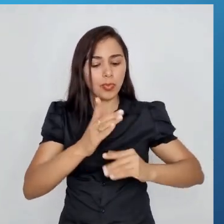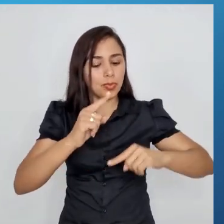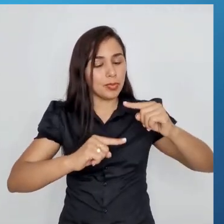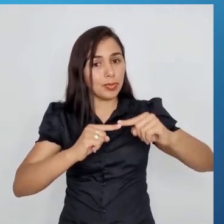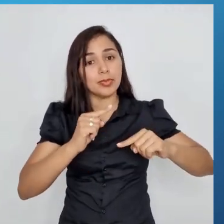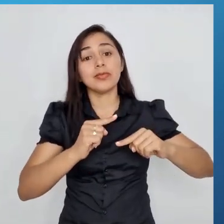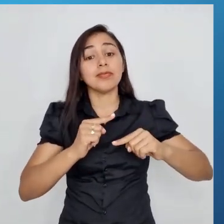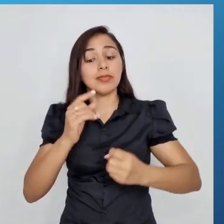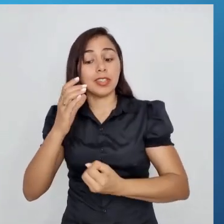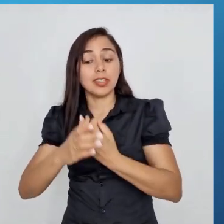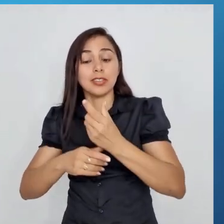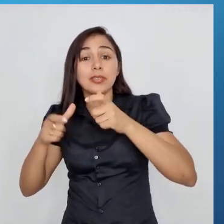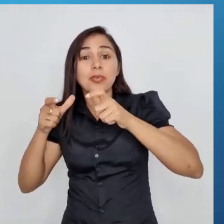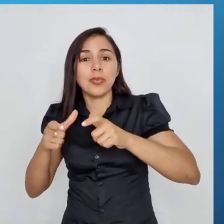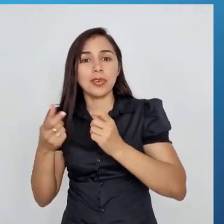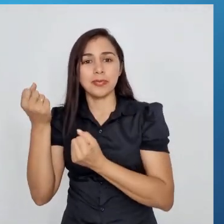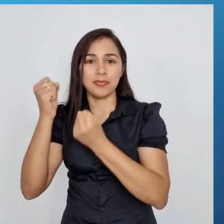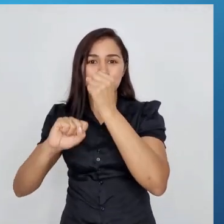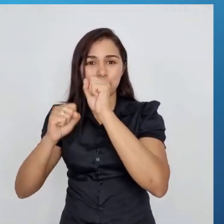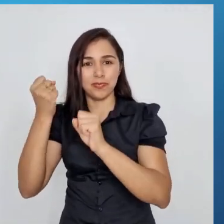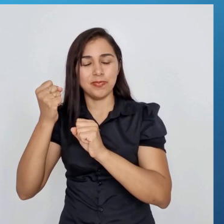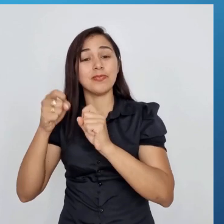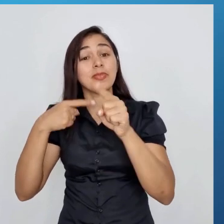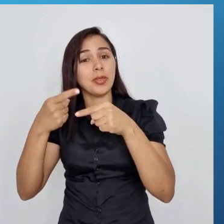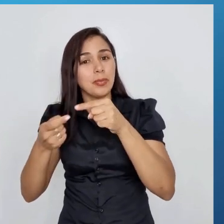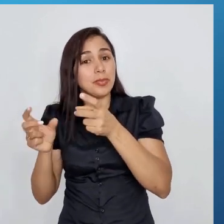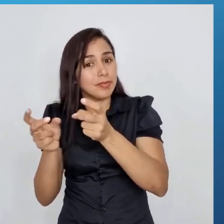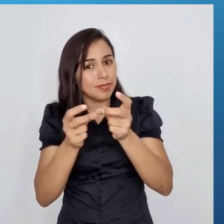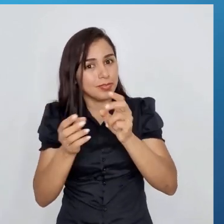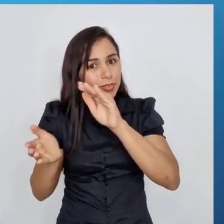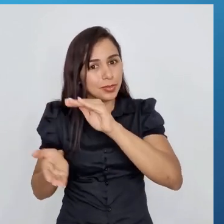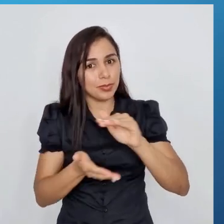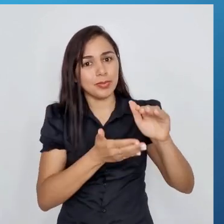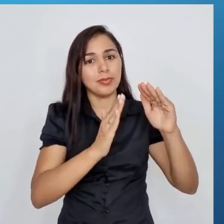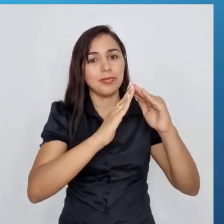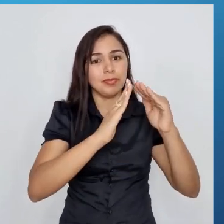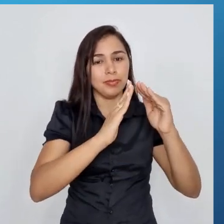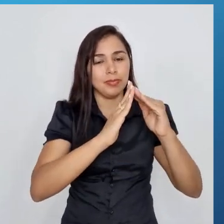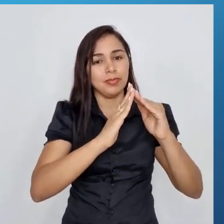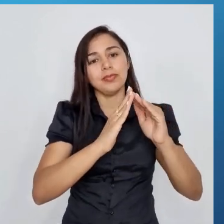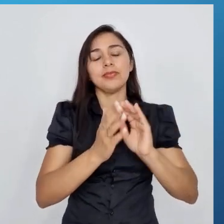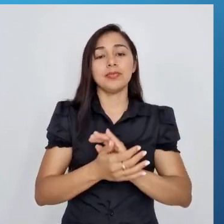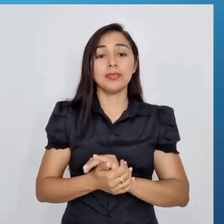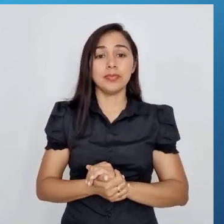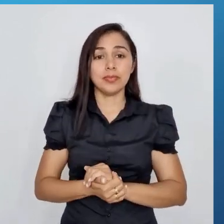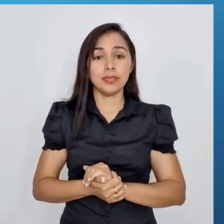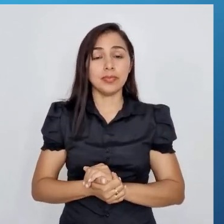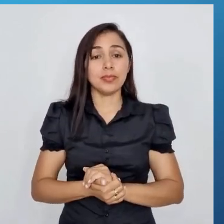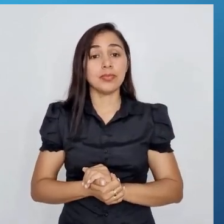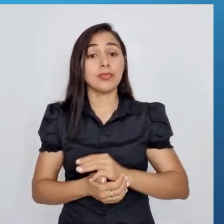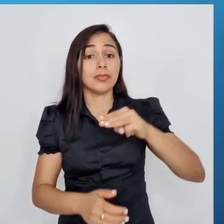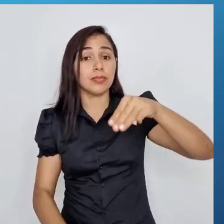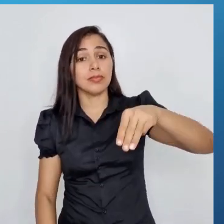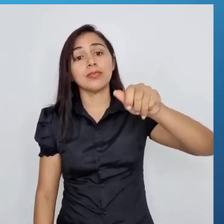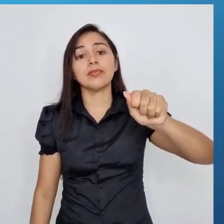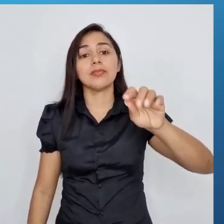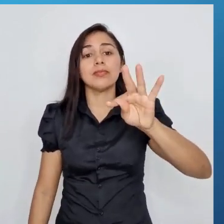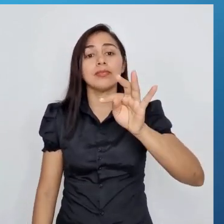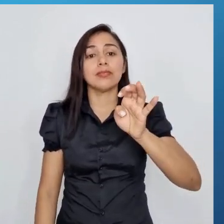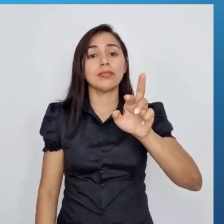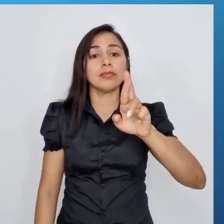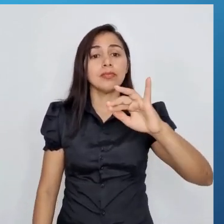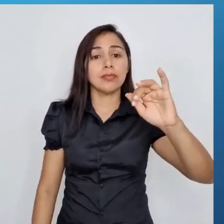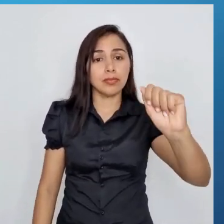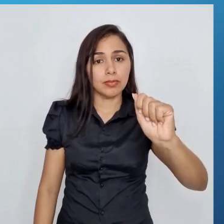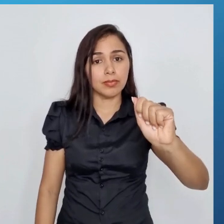das indústrias, tá bom? E a matéria-prima é o quê? É o material que as indústrias utilizam